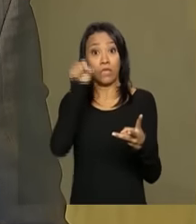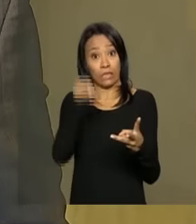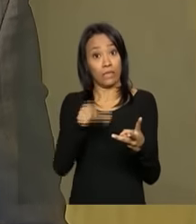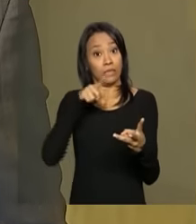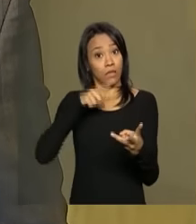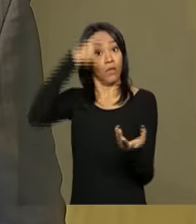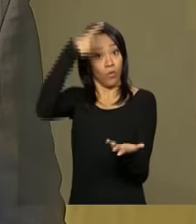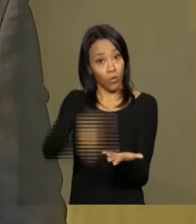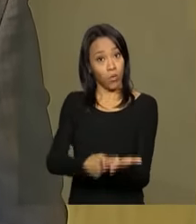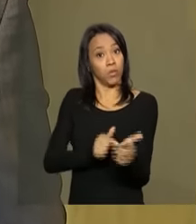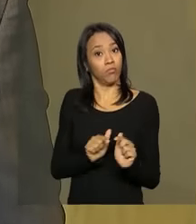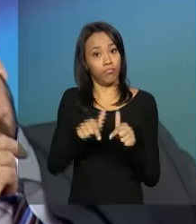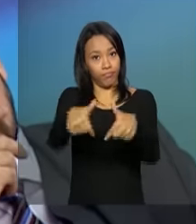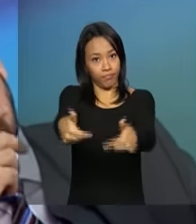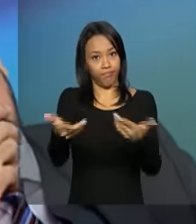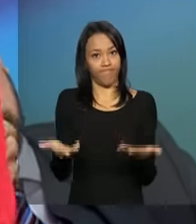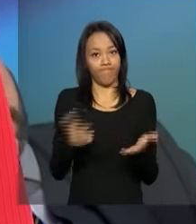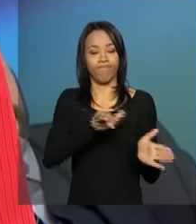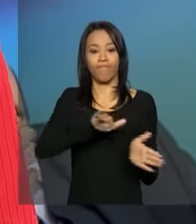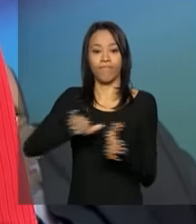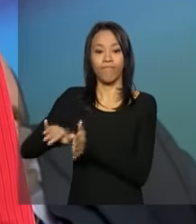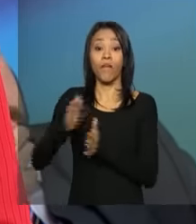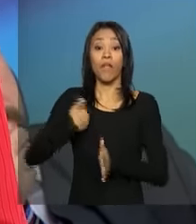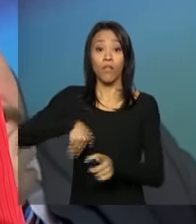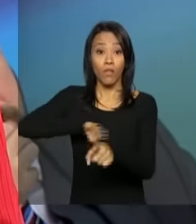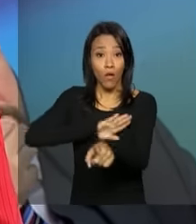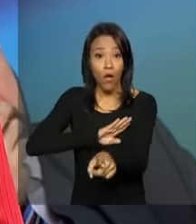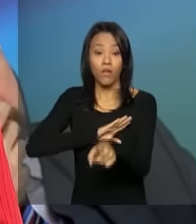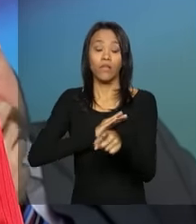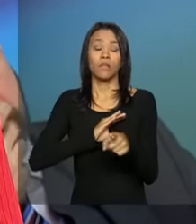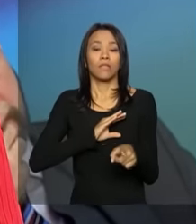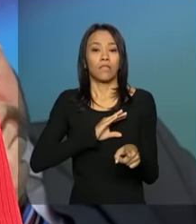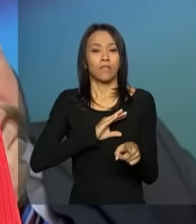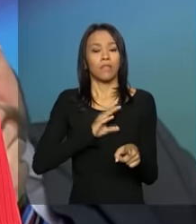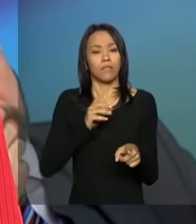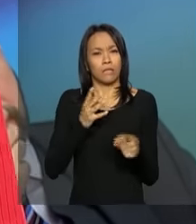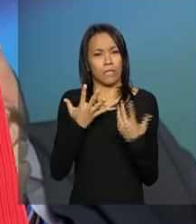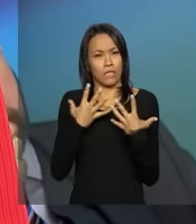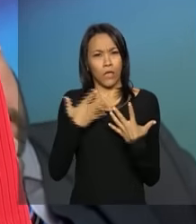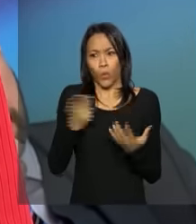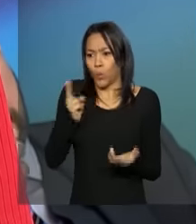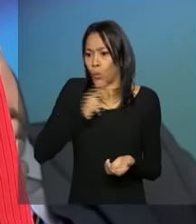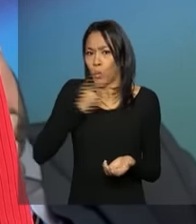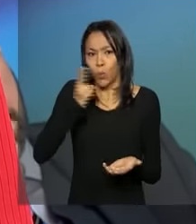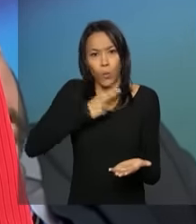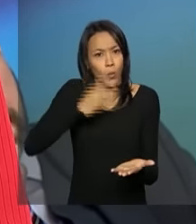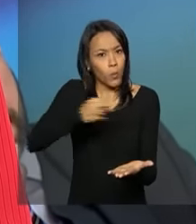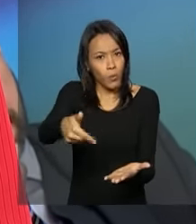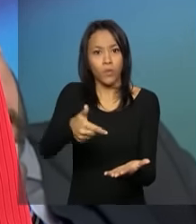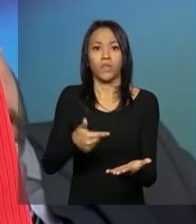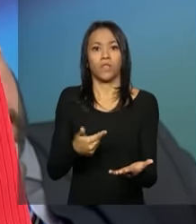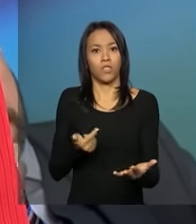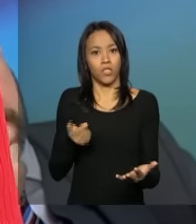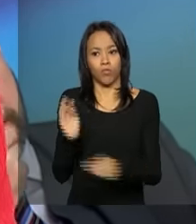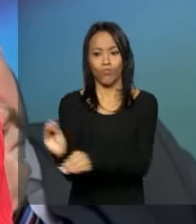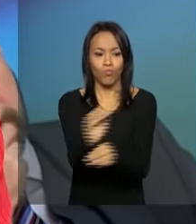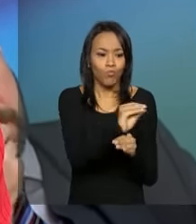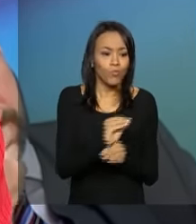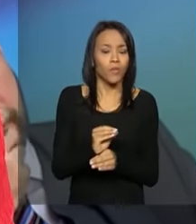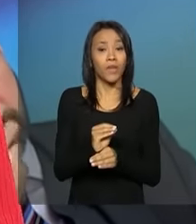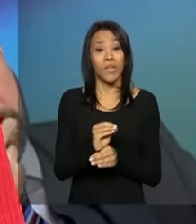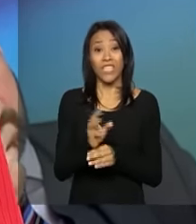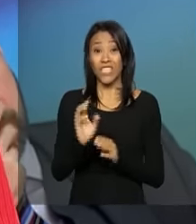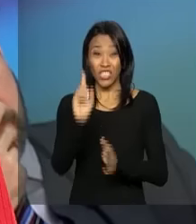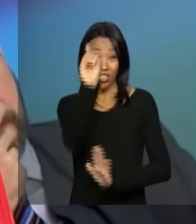responsabilidades. Nós conciliamos essa celeridade com a certeza de que nenhum